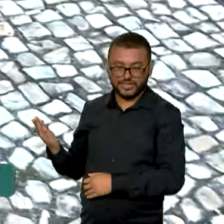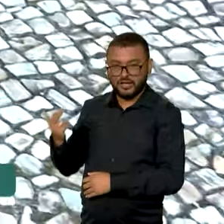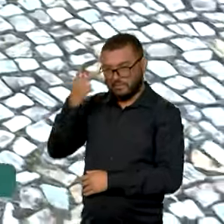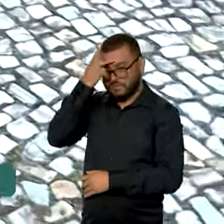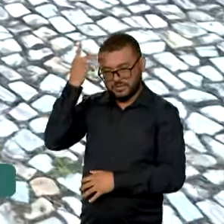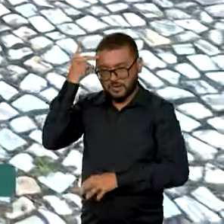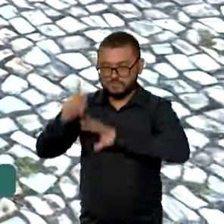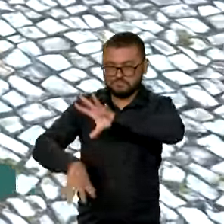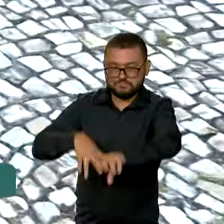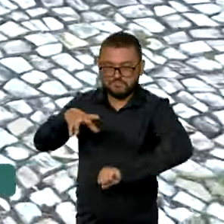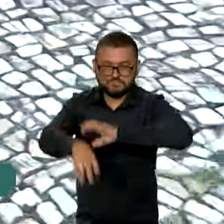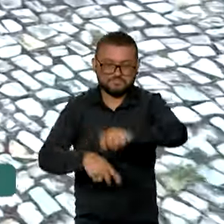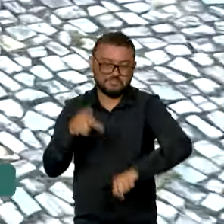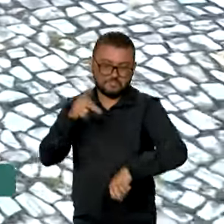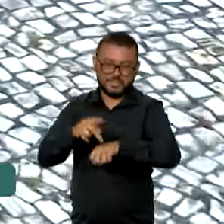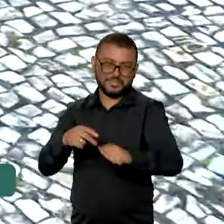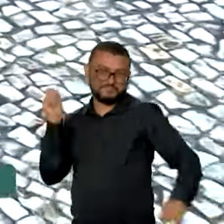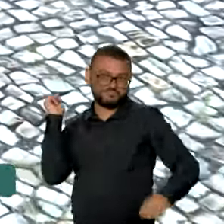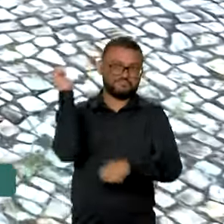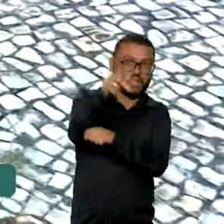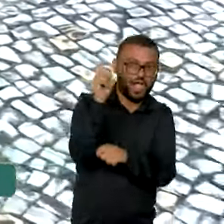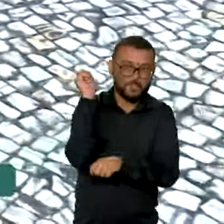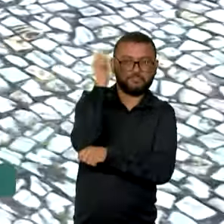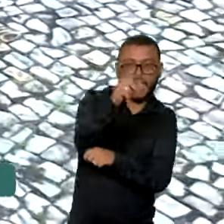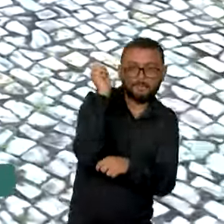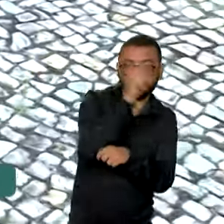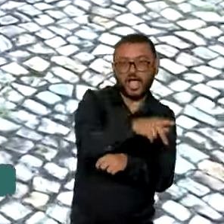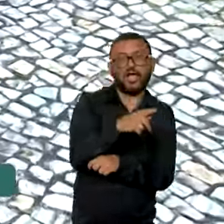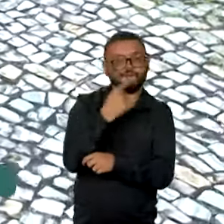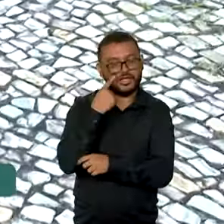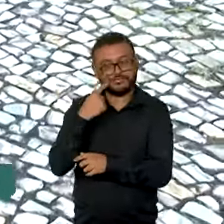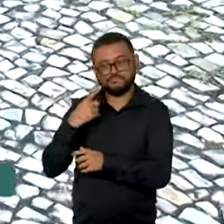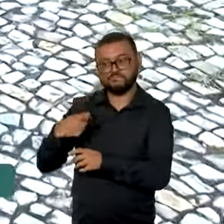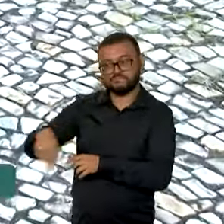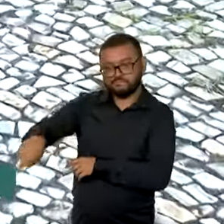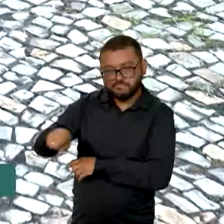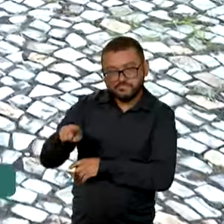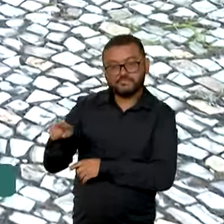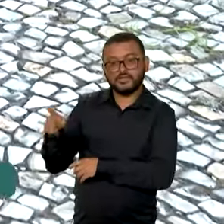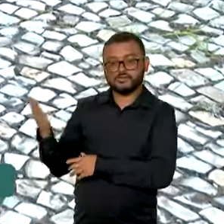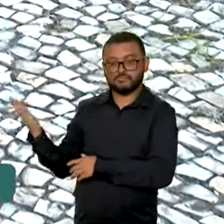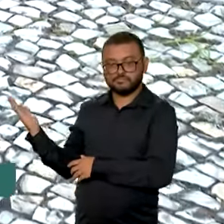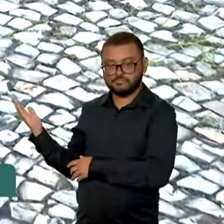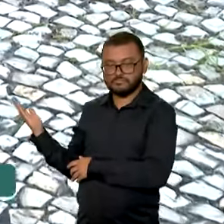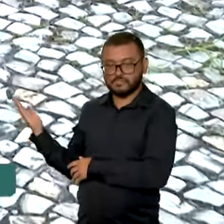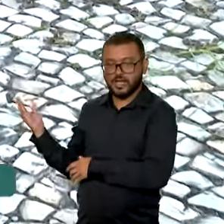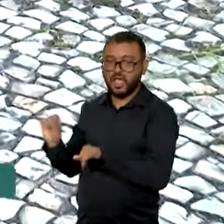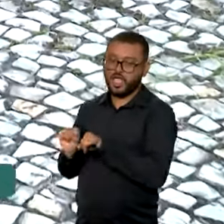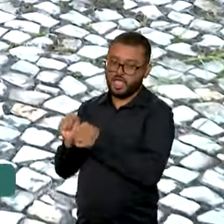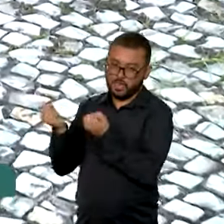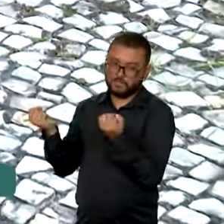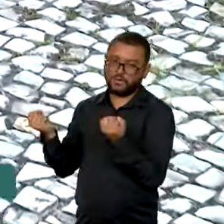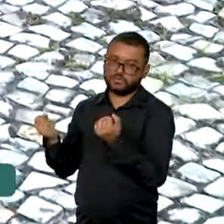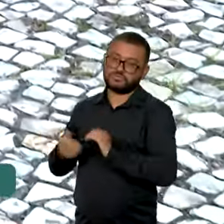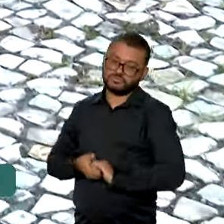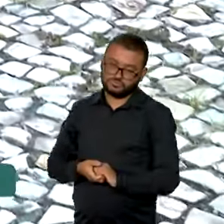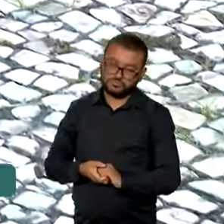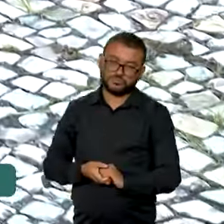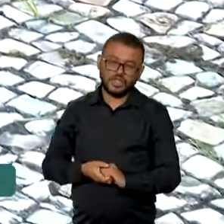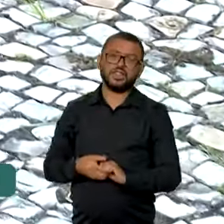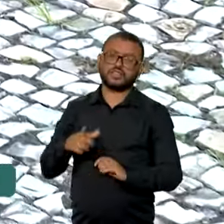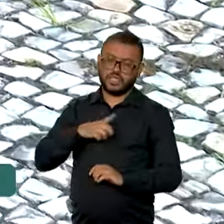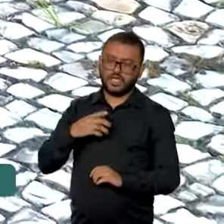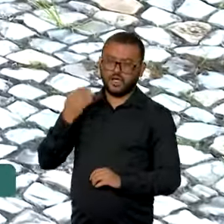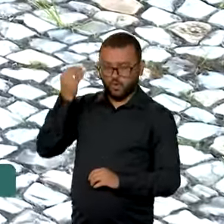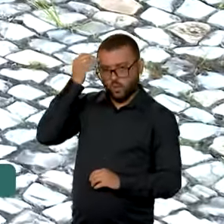retiravam as pedras para atacar nos vidros. Ali se abriu um conjunto de danos, de buracos no piso. Então, tem a ver,